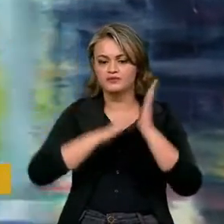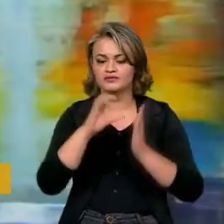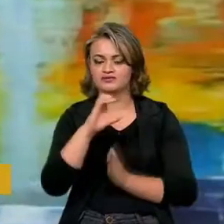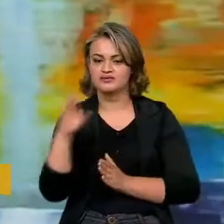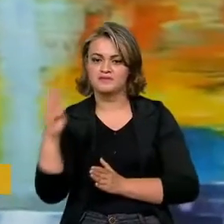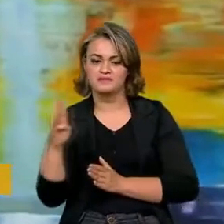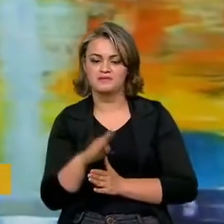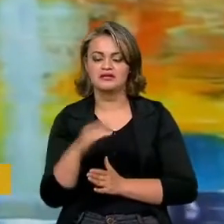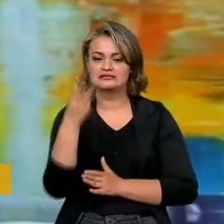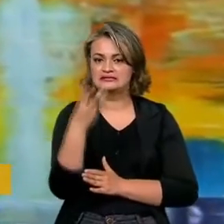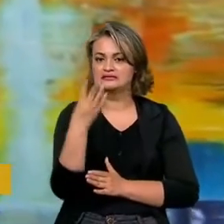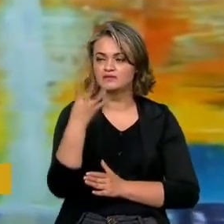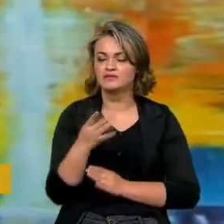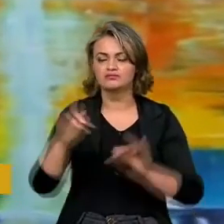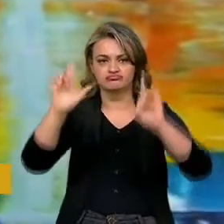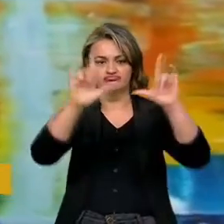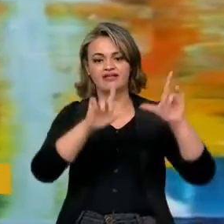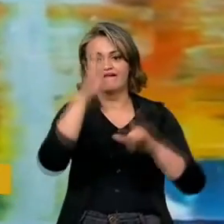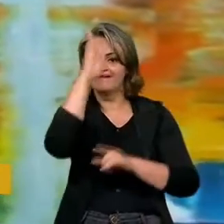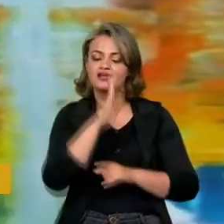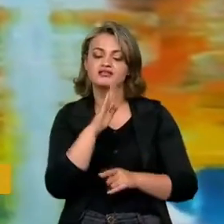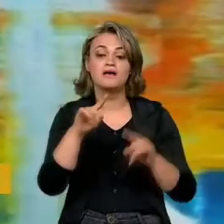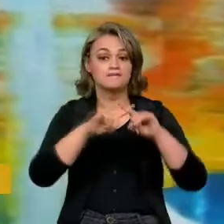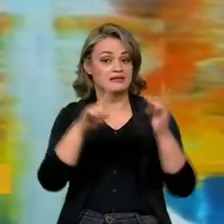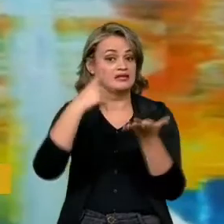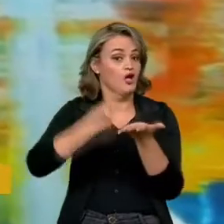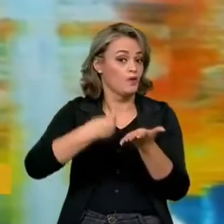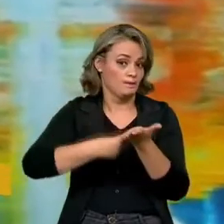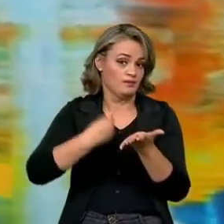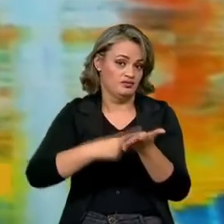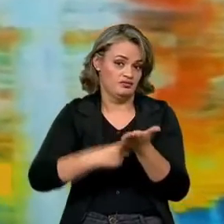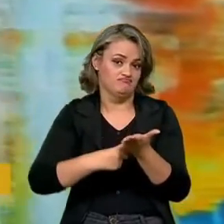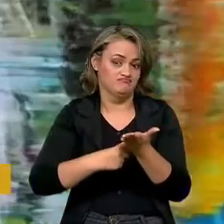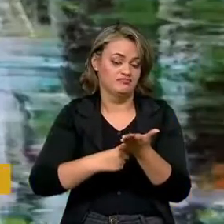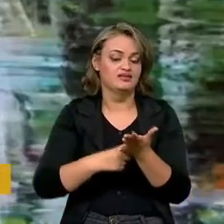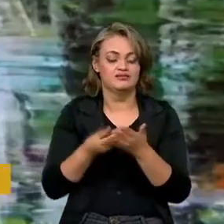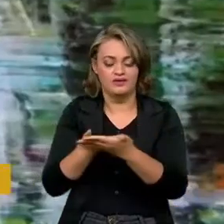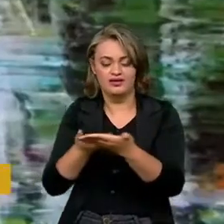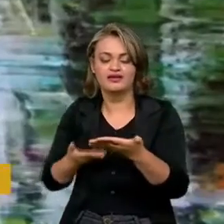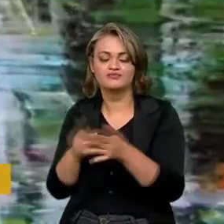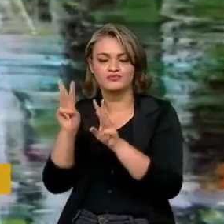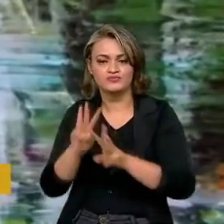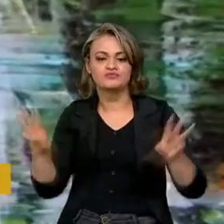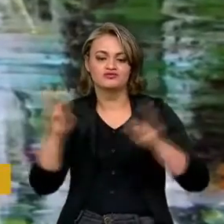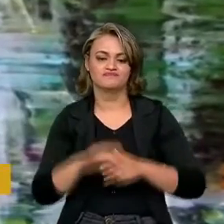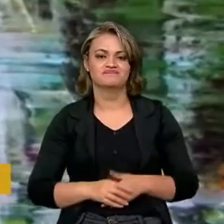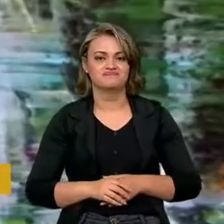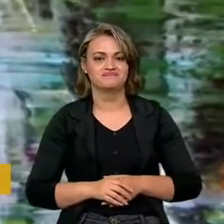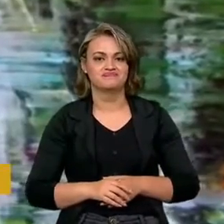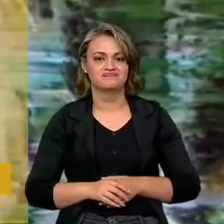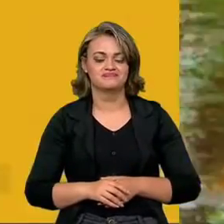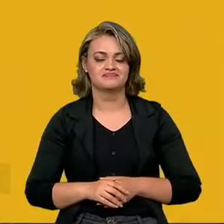CCBB. São 34 telas, é de graça, mas tem controle de lotação. Então retire seu ingresso no site Eventim.